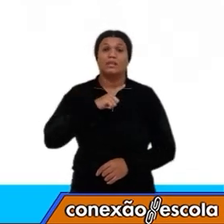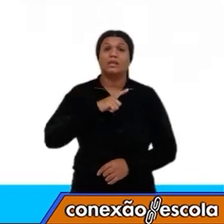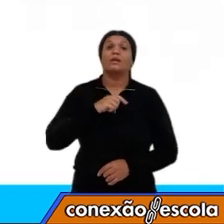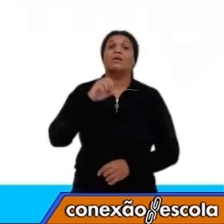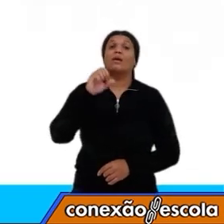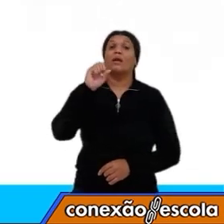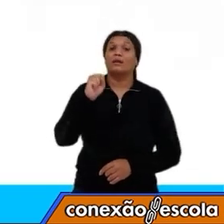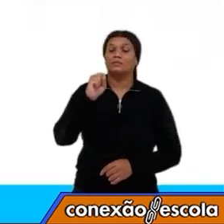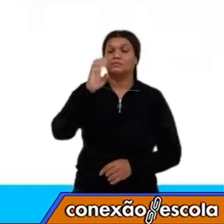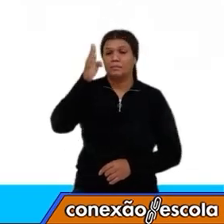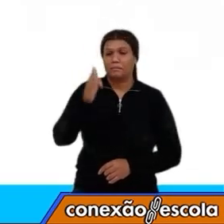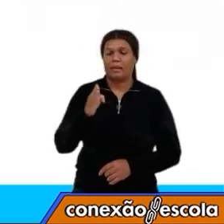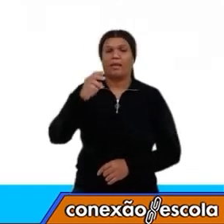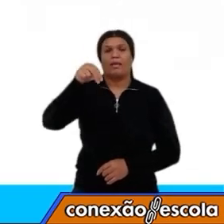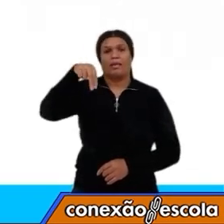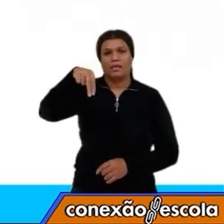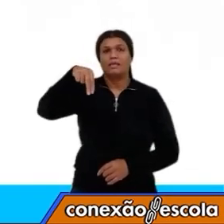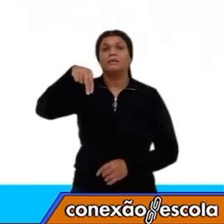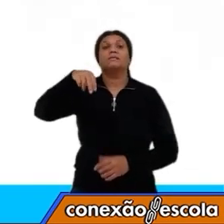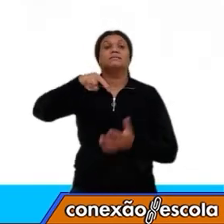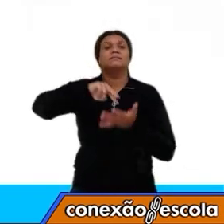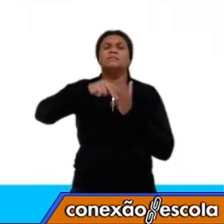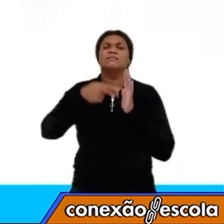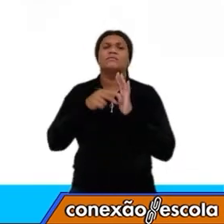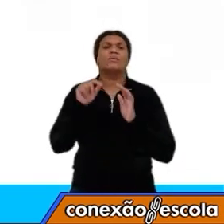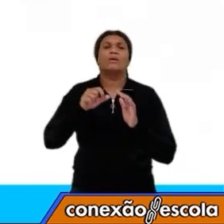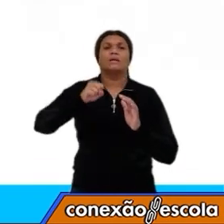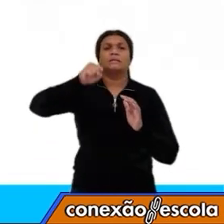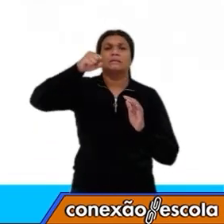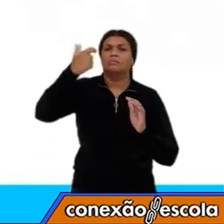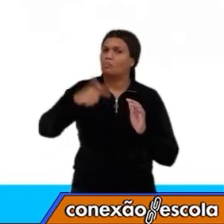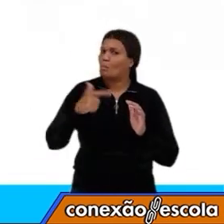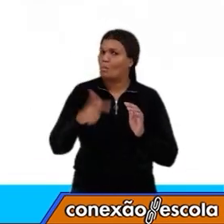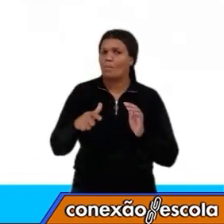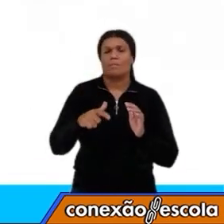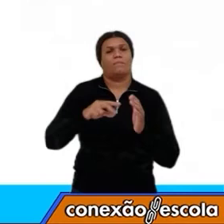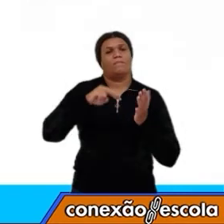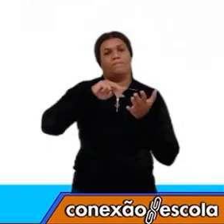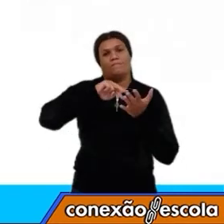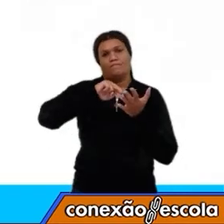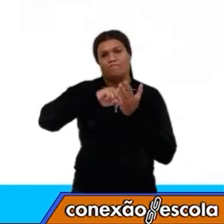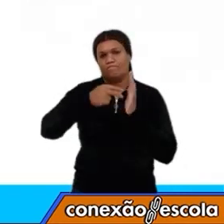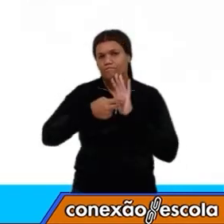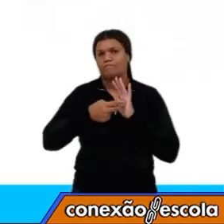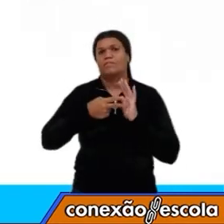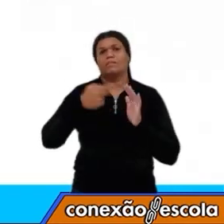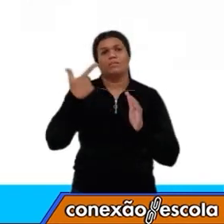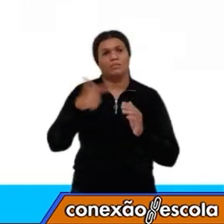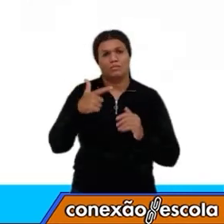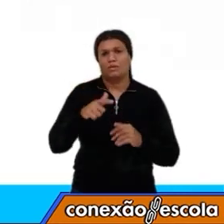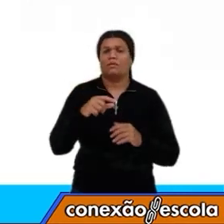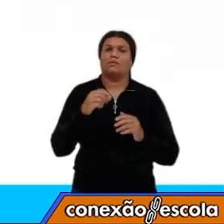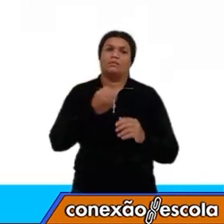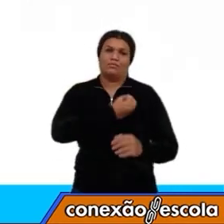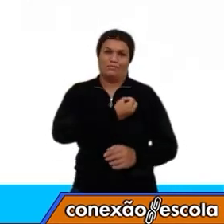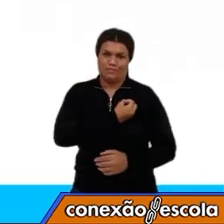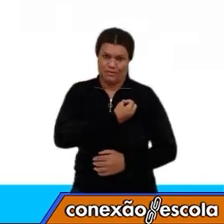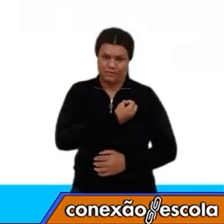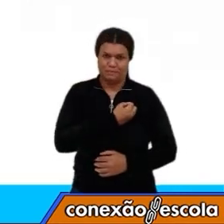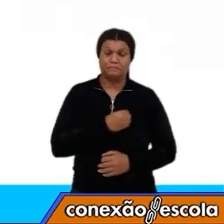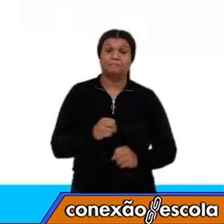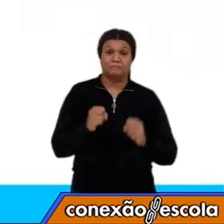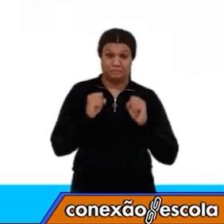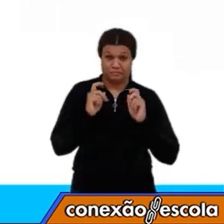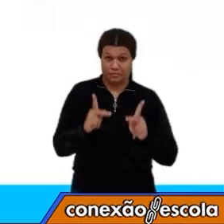sem número. Mas ela está identificada pelos números de quadra e lote, certo? Virá também